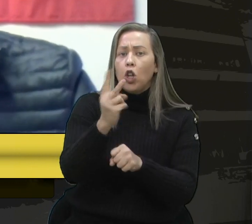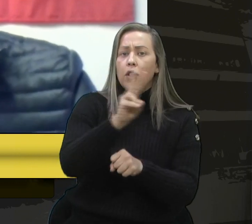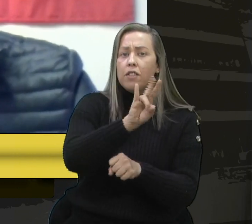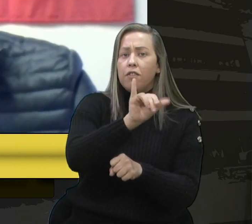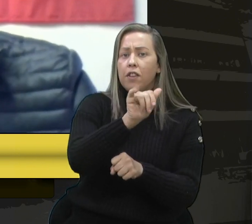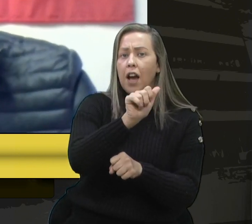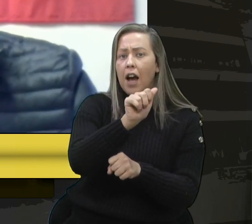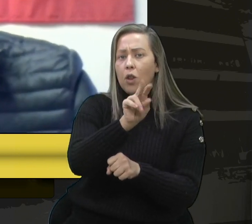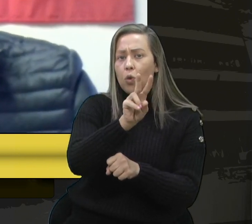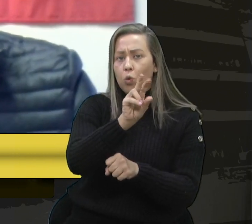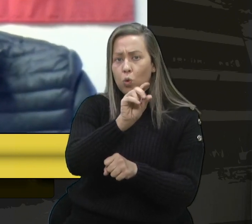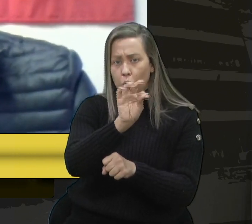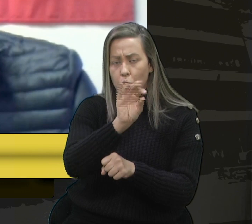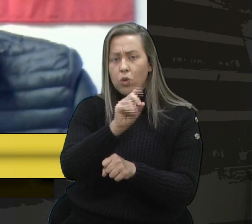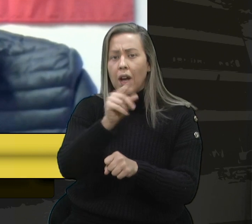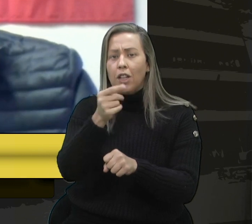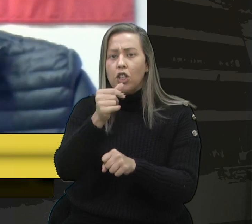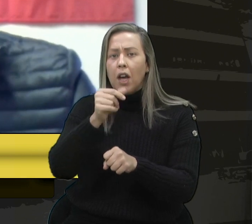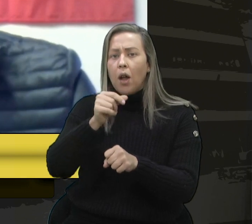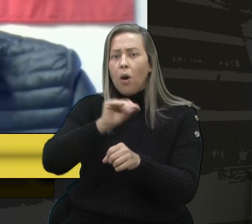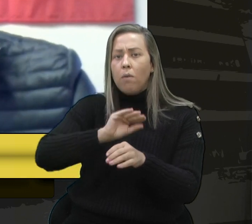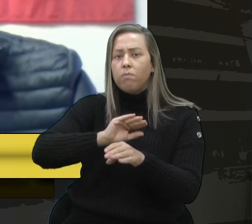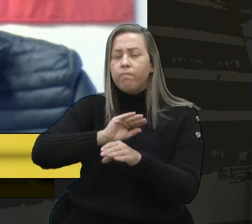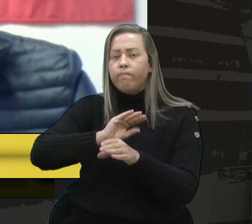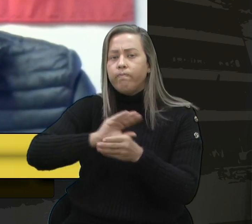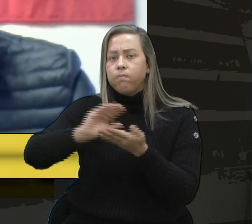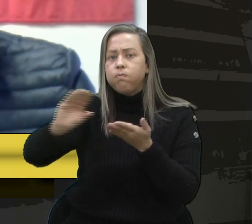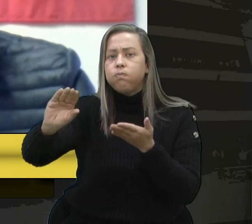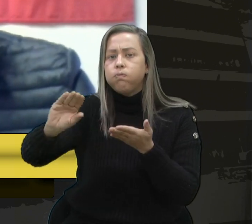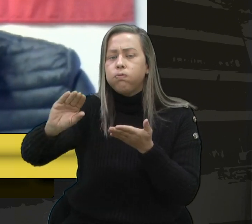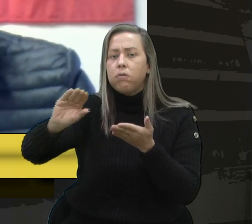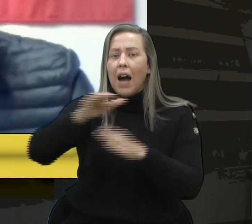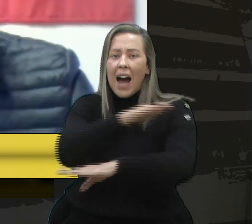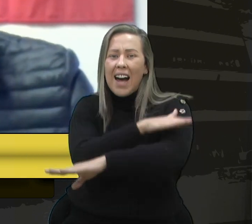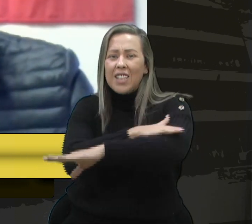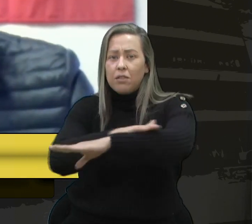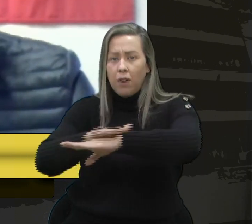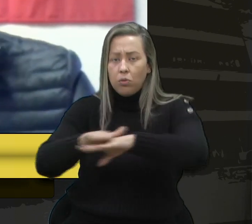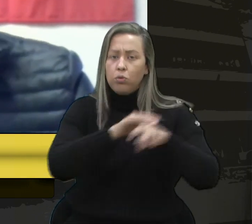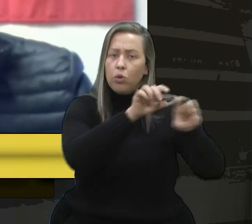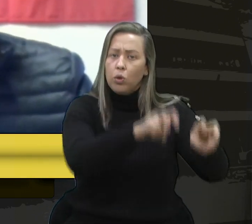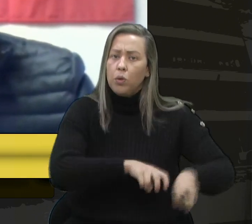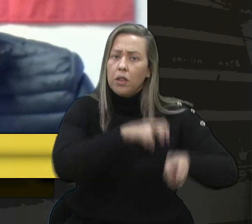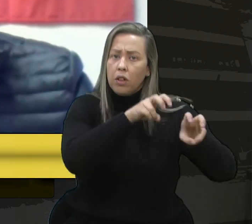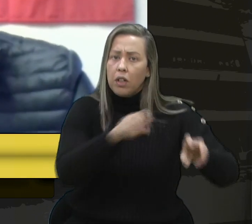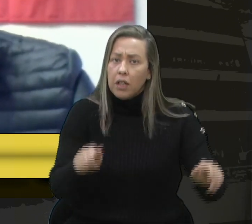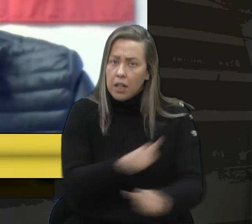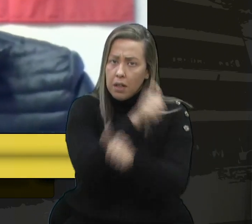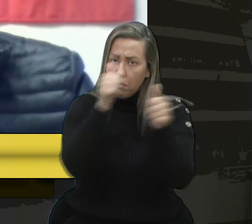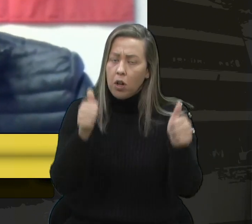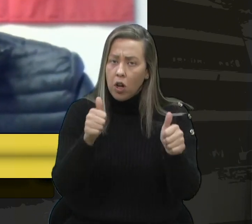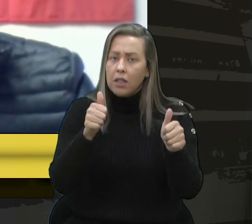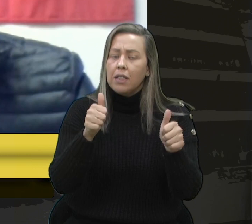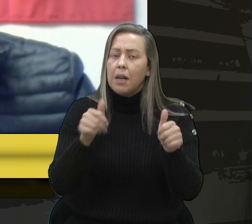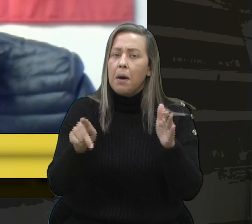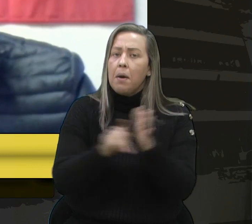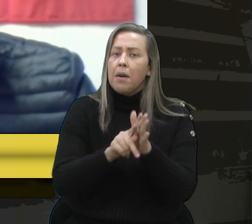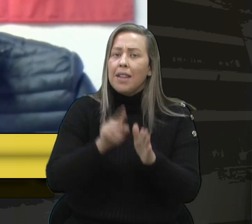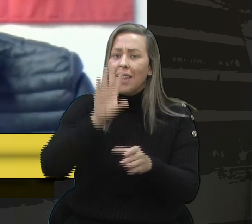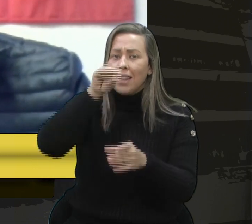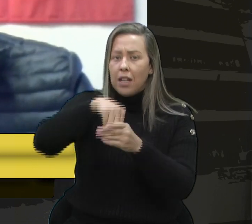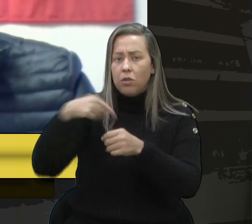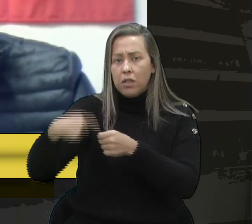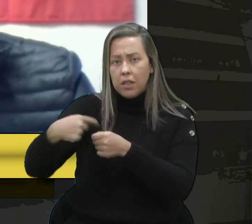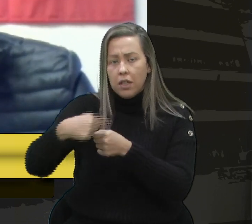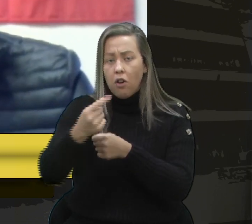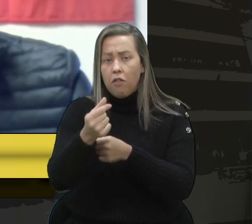destinando a verba para obras de asfaltamento no interior e melhorias viárias na cidade. O